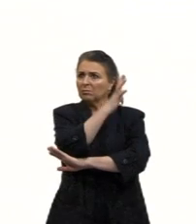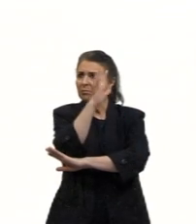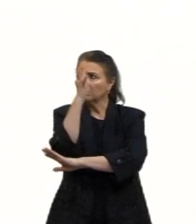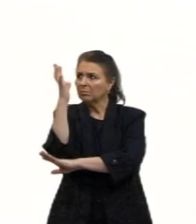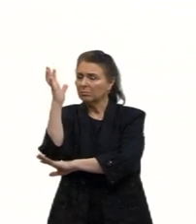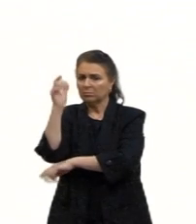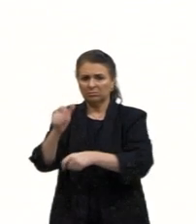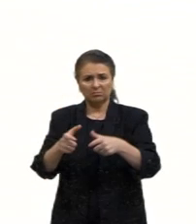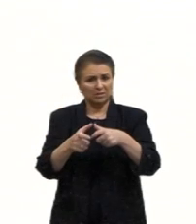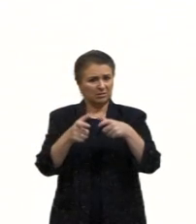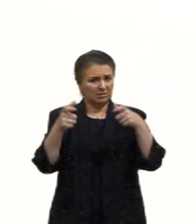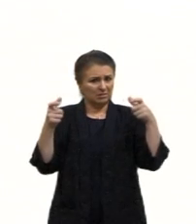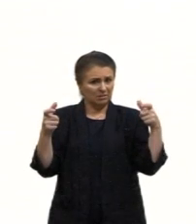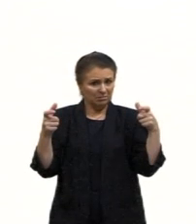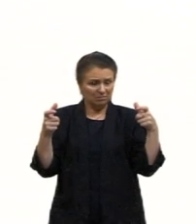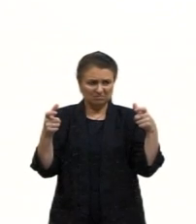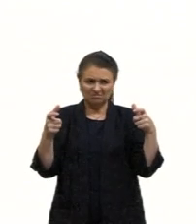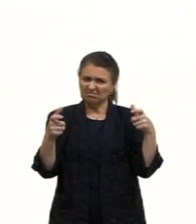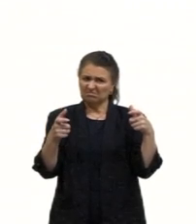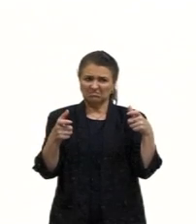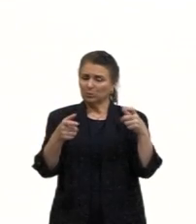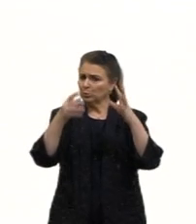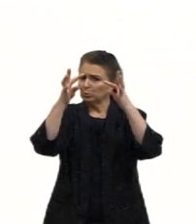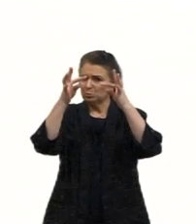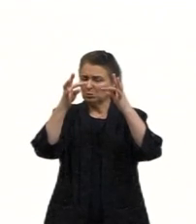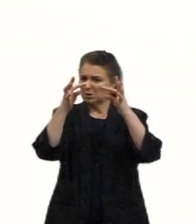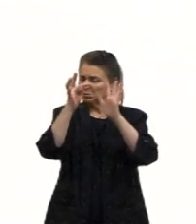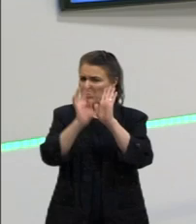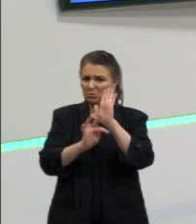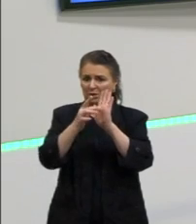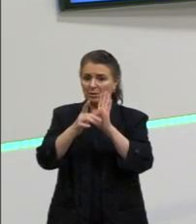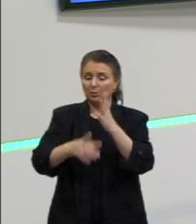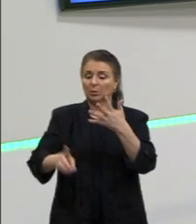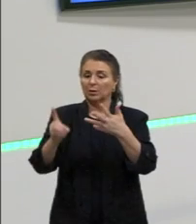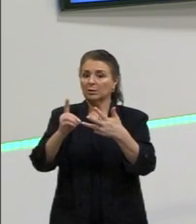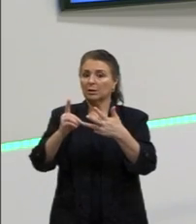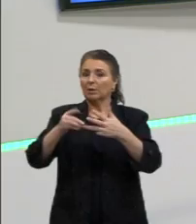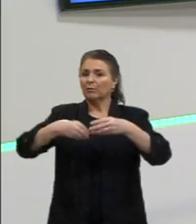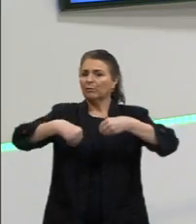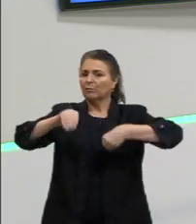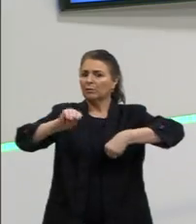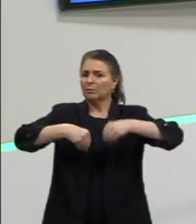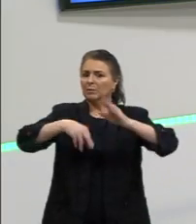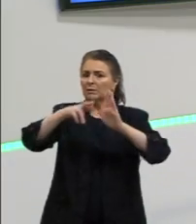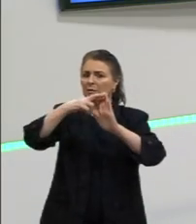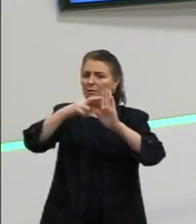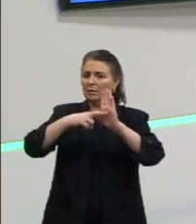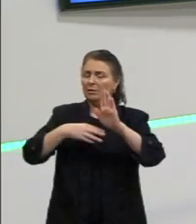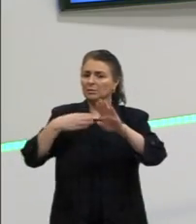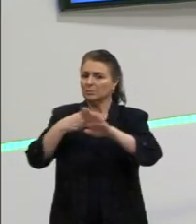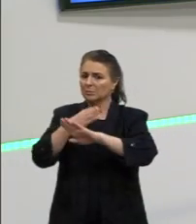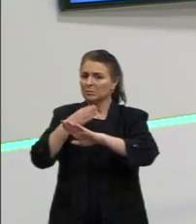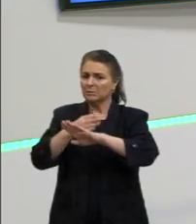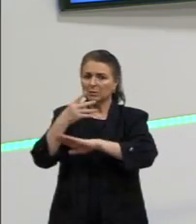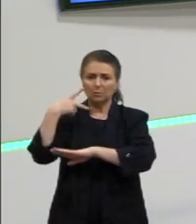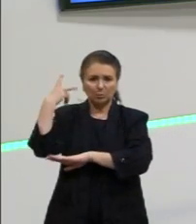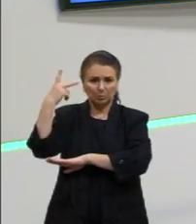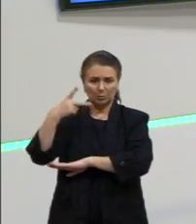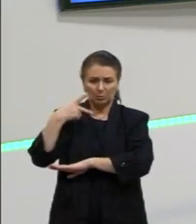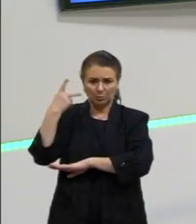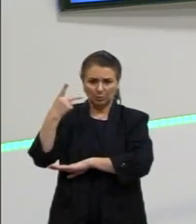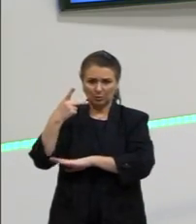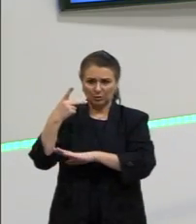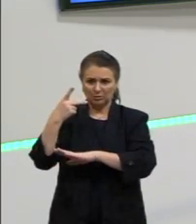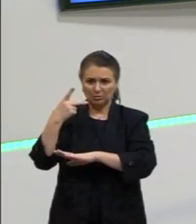ampliação, dentro dessa concepção. E D, flexibilização das regras de participação política. Também não tem